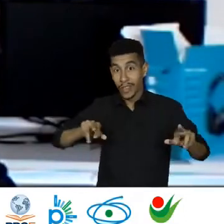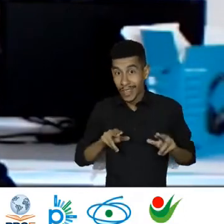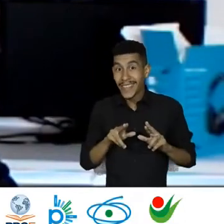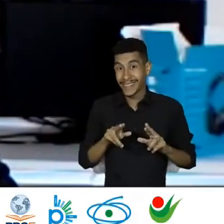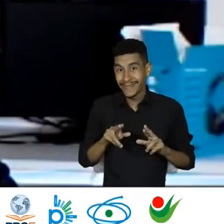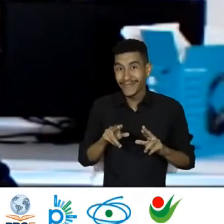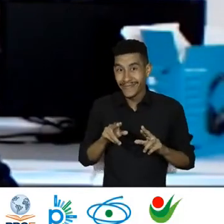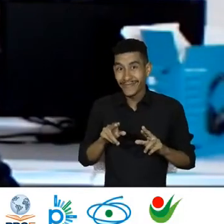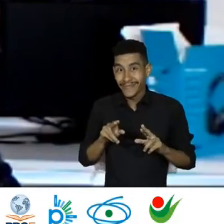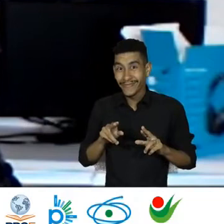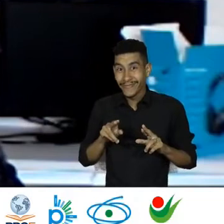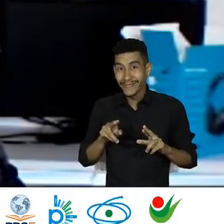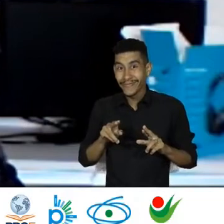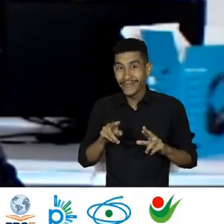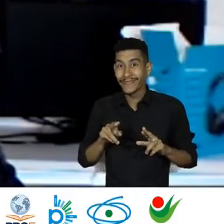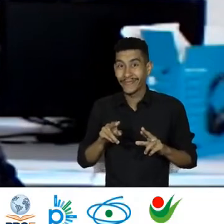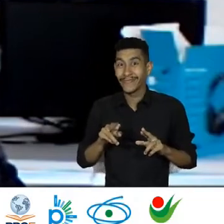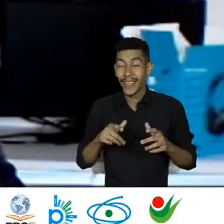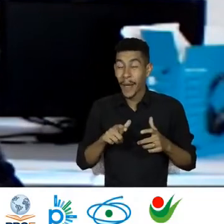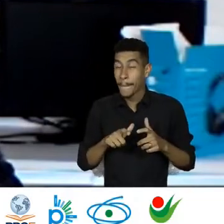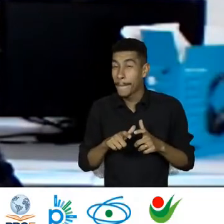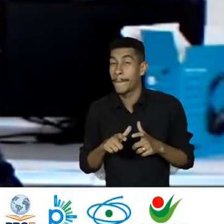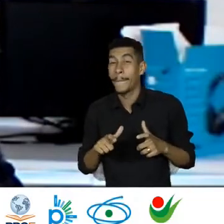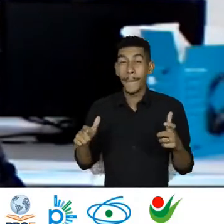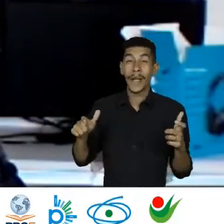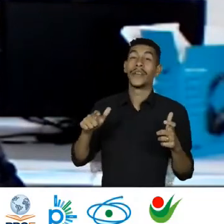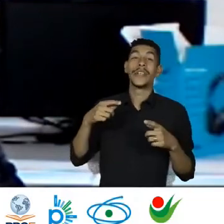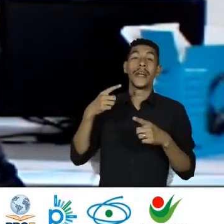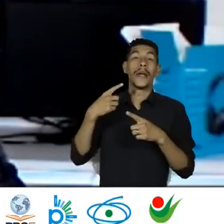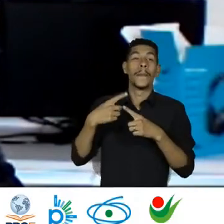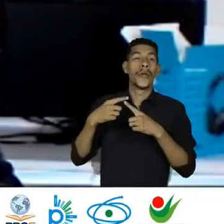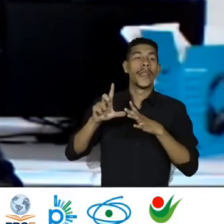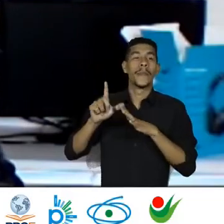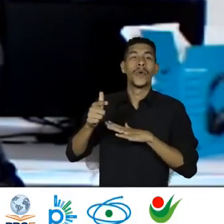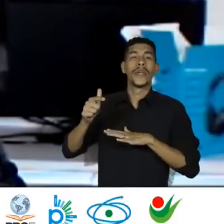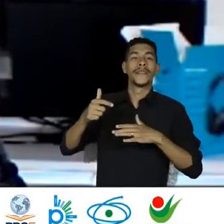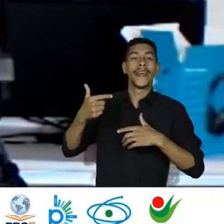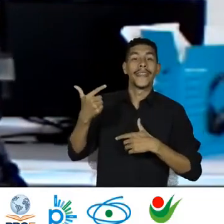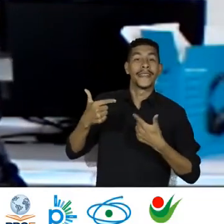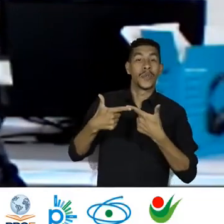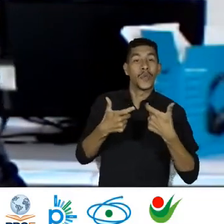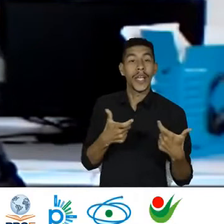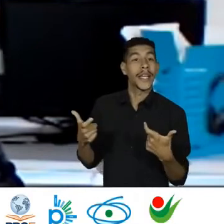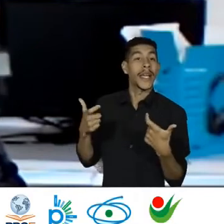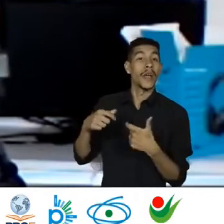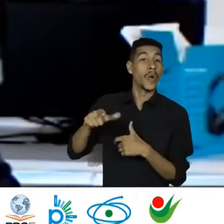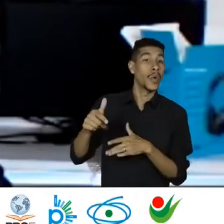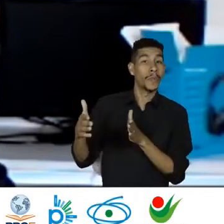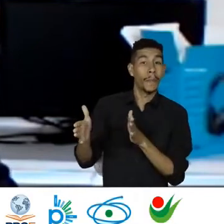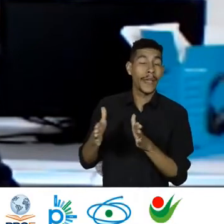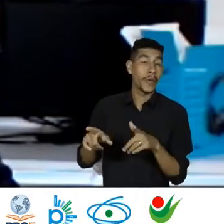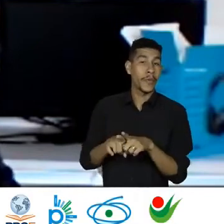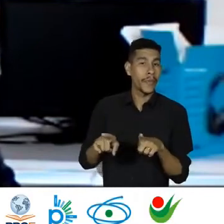internacionais Elas foram leituras Muitas delas Feitas Após conflitos Da segunda guerra Após outros cenários E elas vêm do